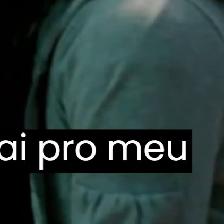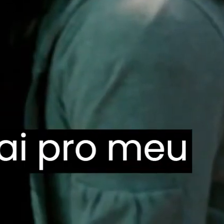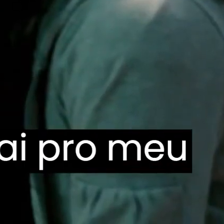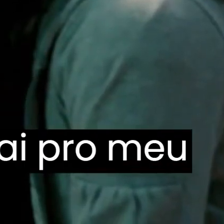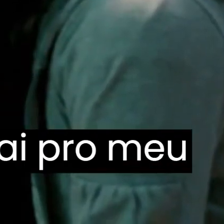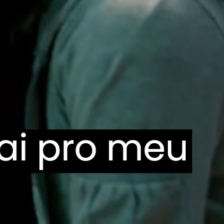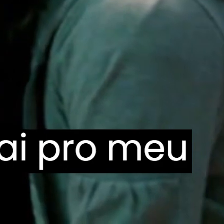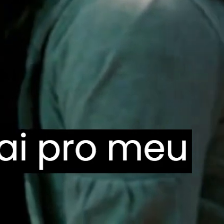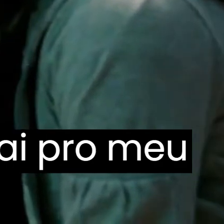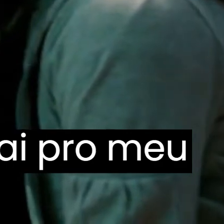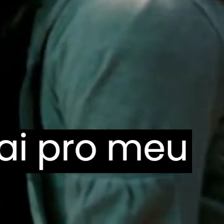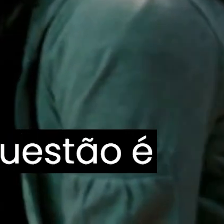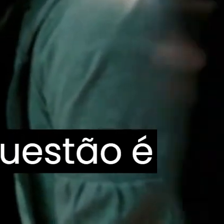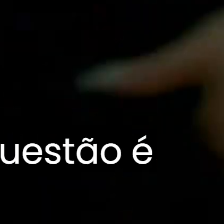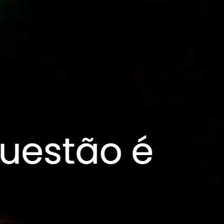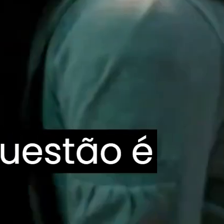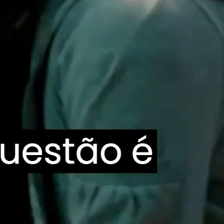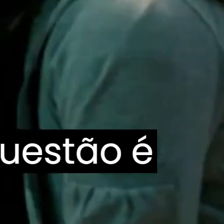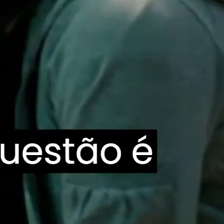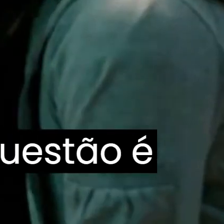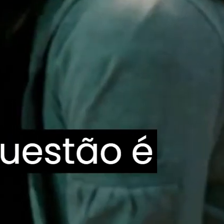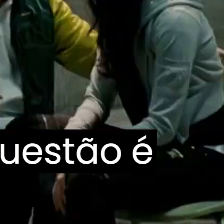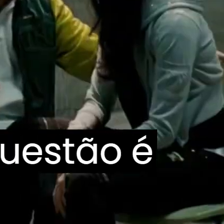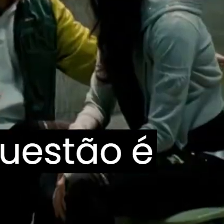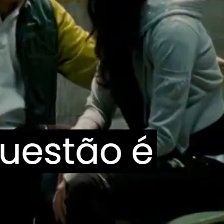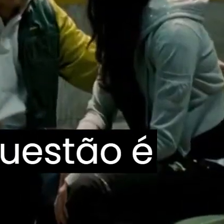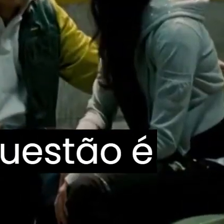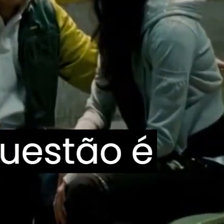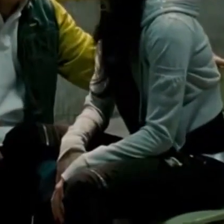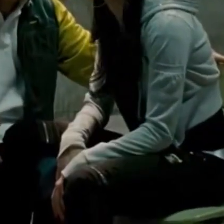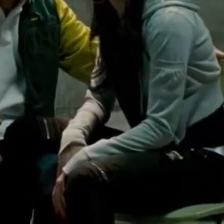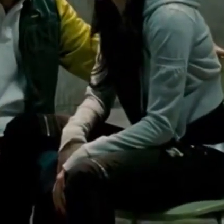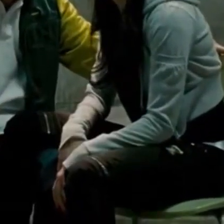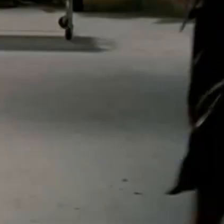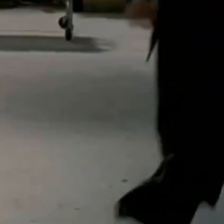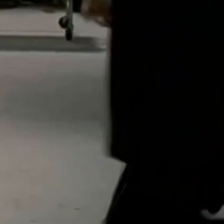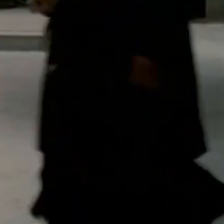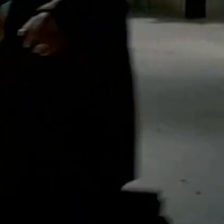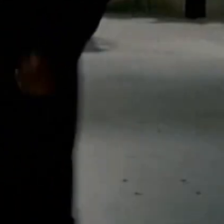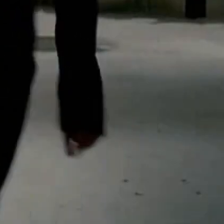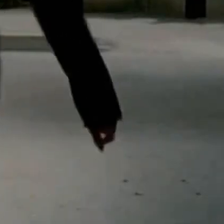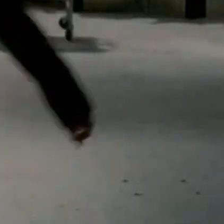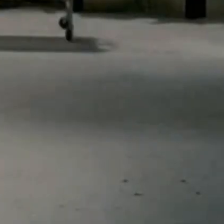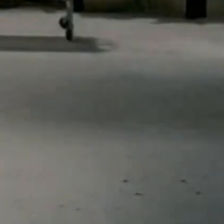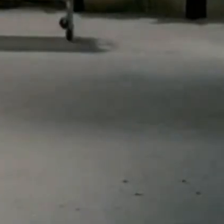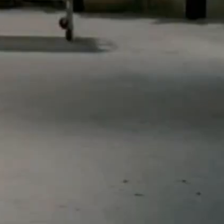coisas profundas. Como o sangue que vai pro meu coração, pelas veias e ateres. A questão é que...